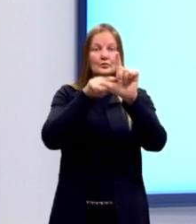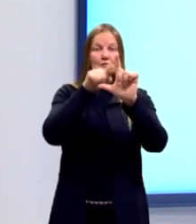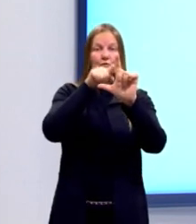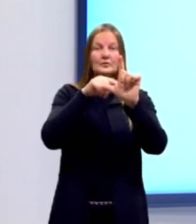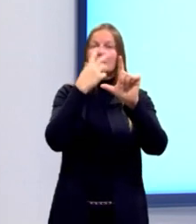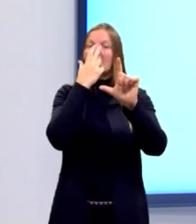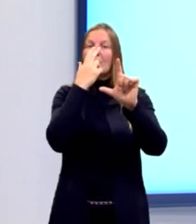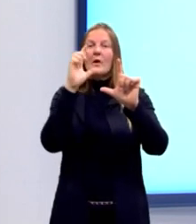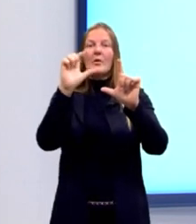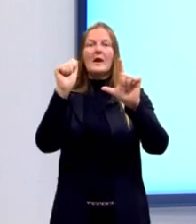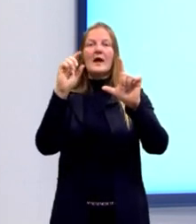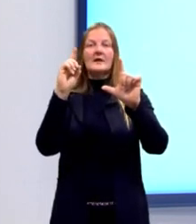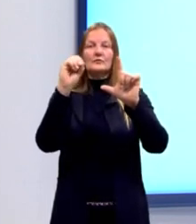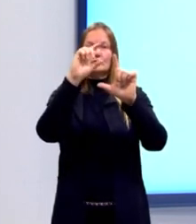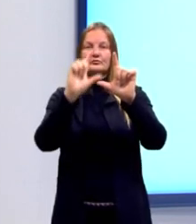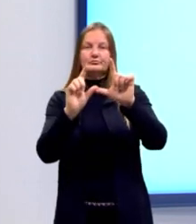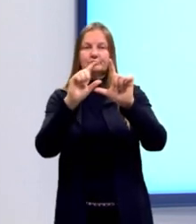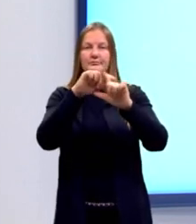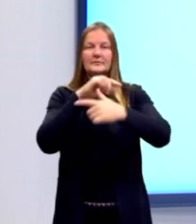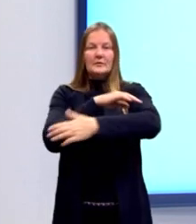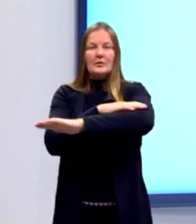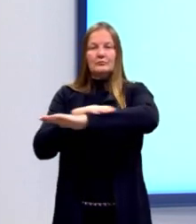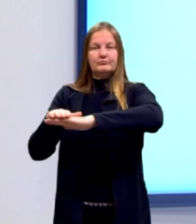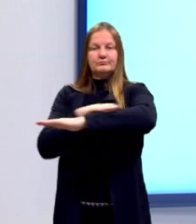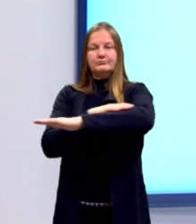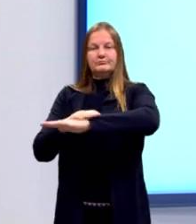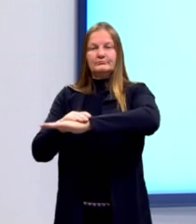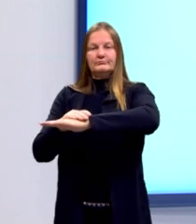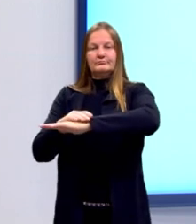lado ao quadrado, dividido por dois.